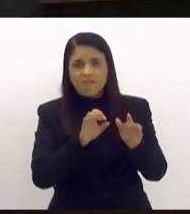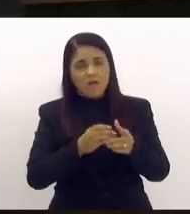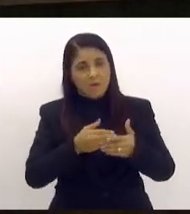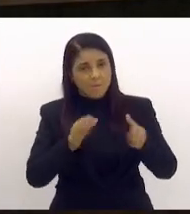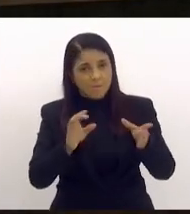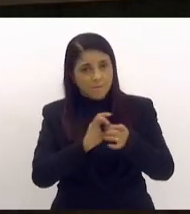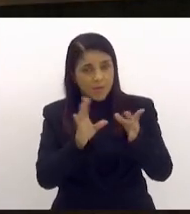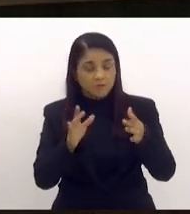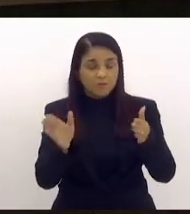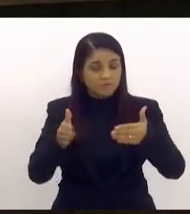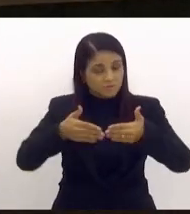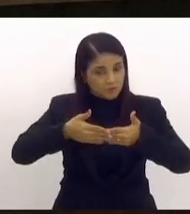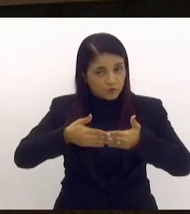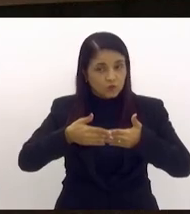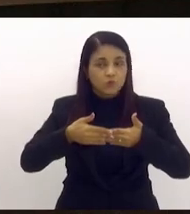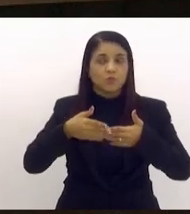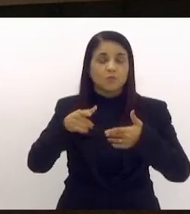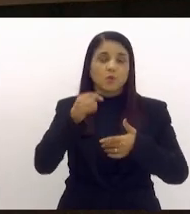relator.